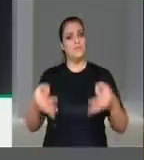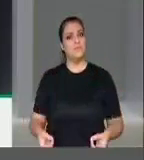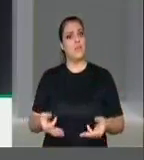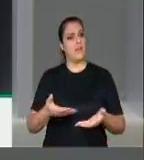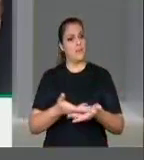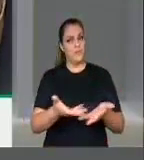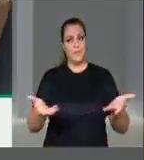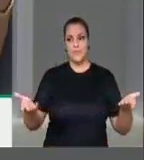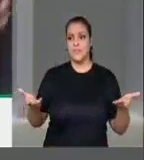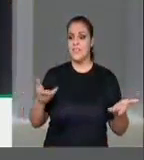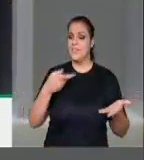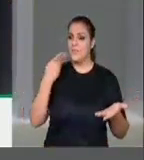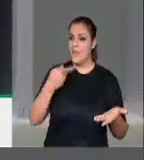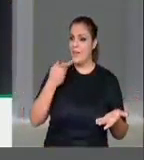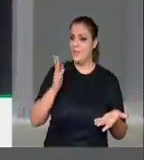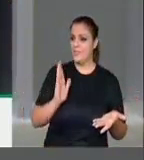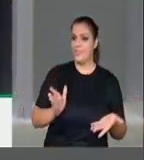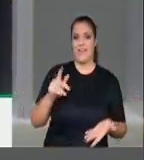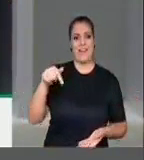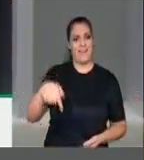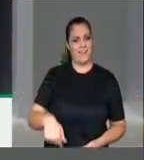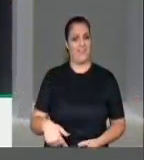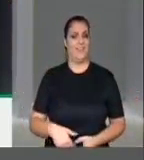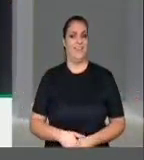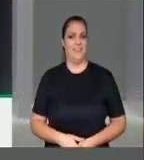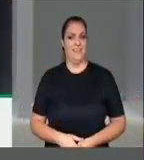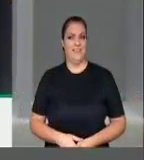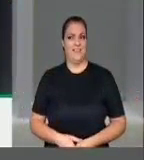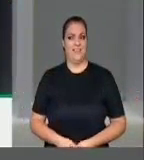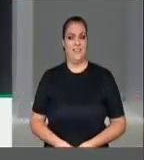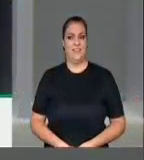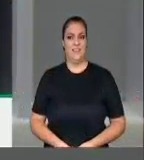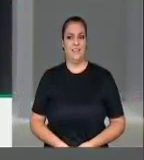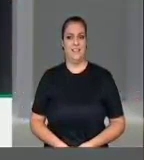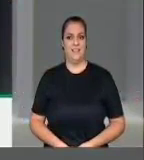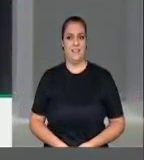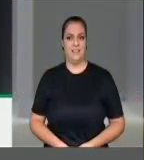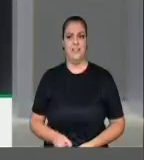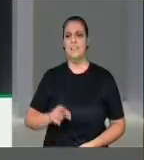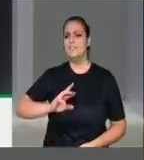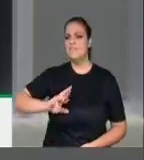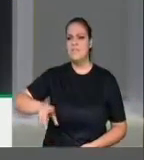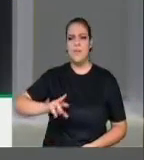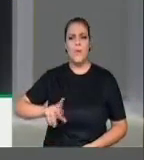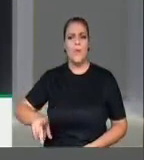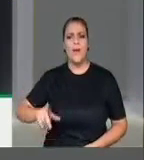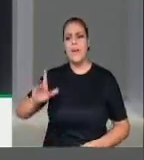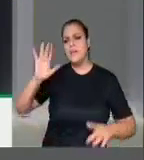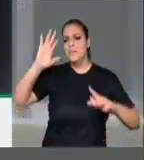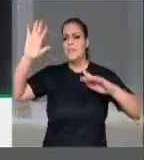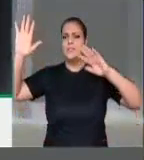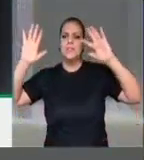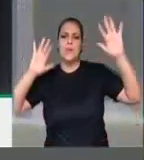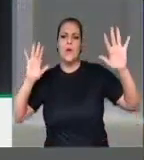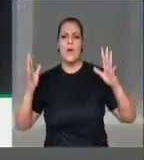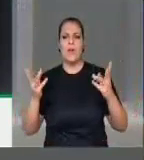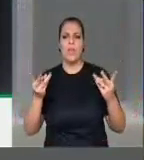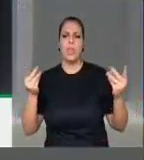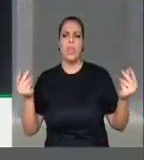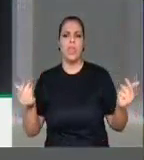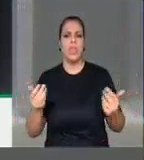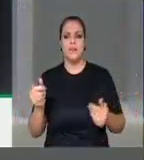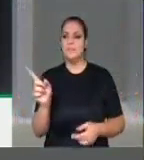excelências nesta sessão solene, não são meros anunciados de uma aspiração vaga.